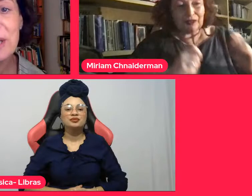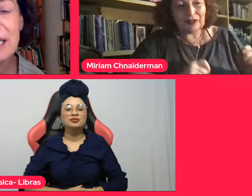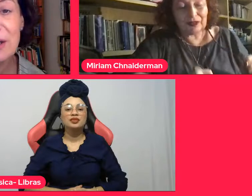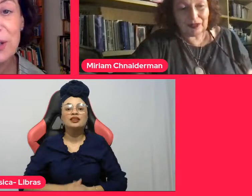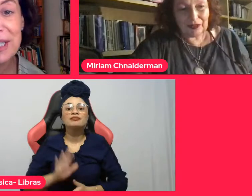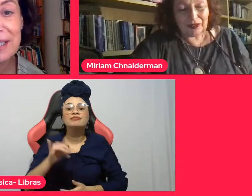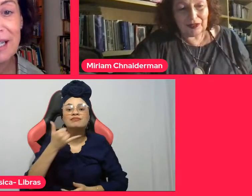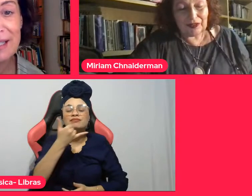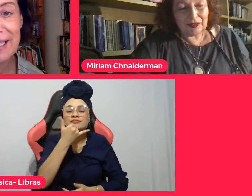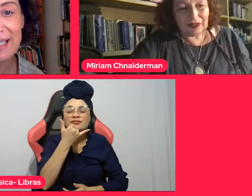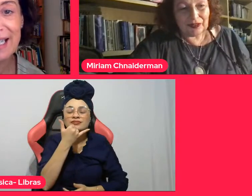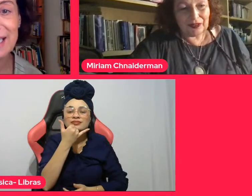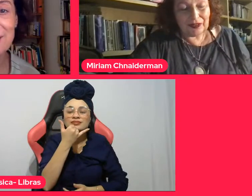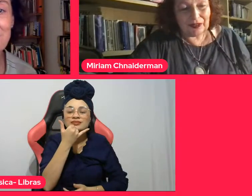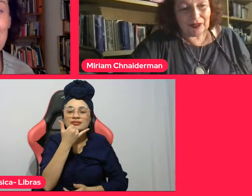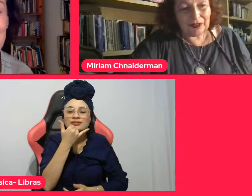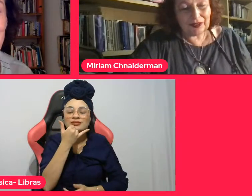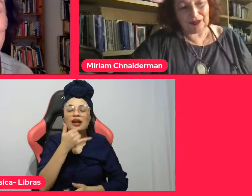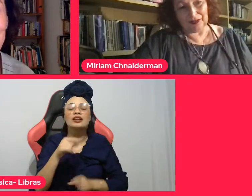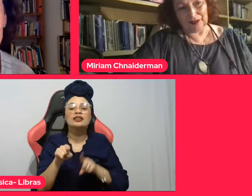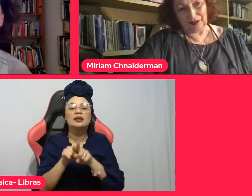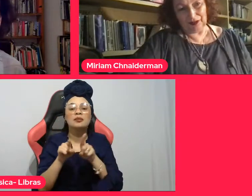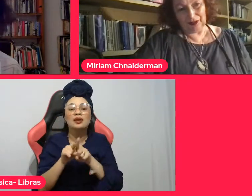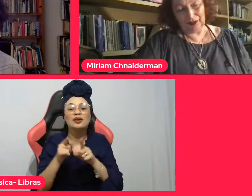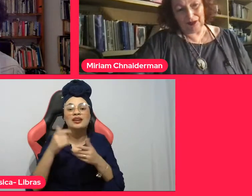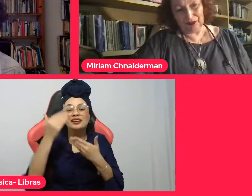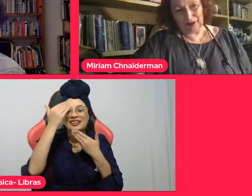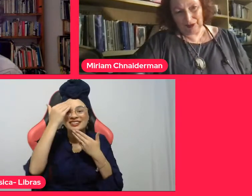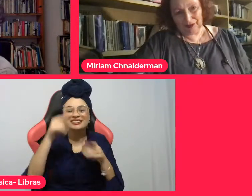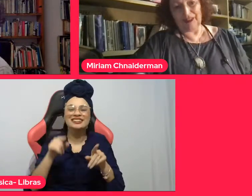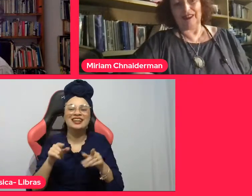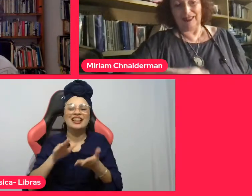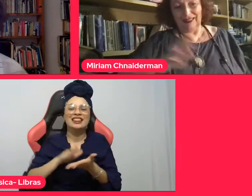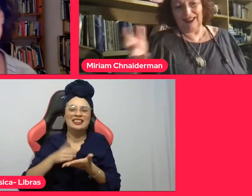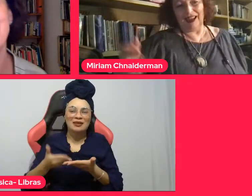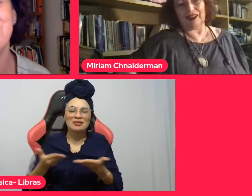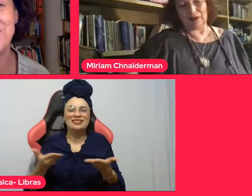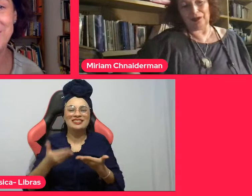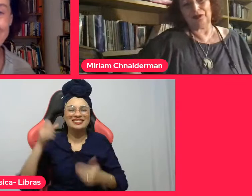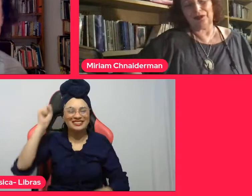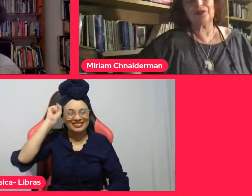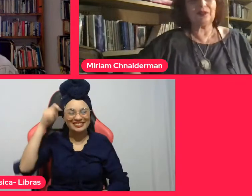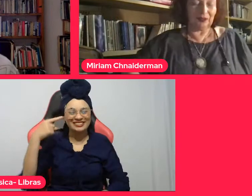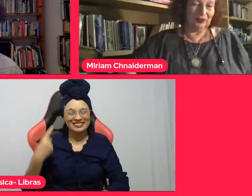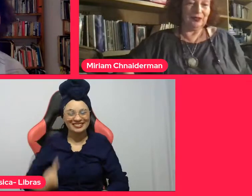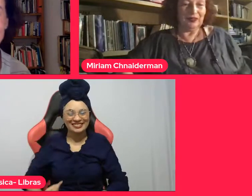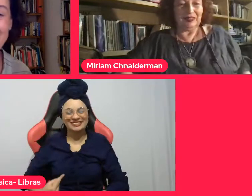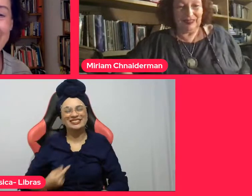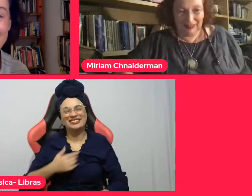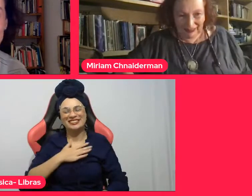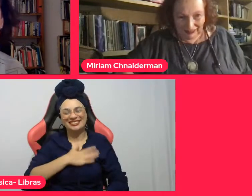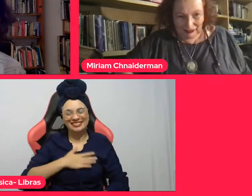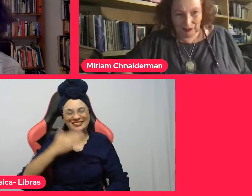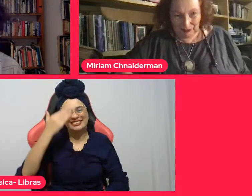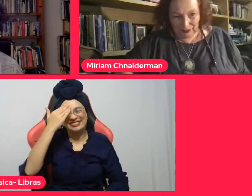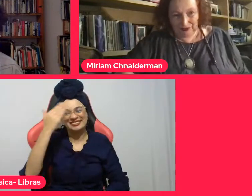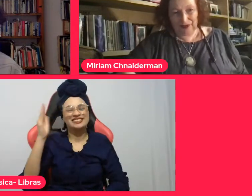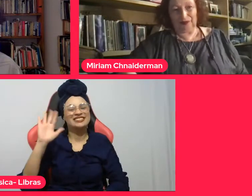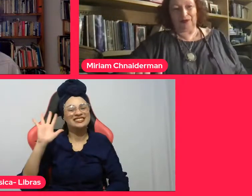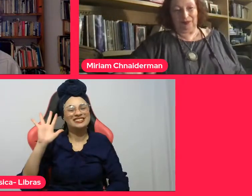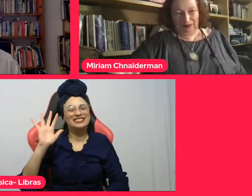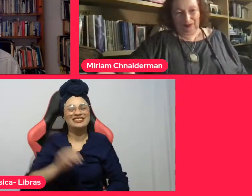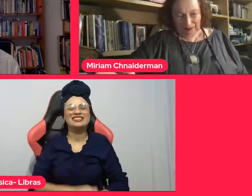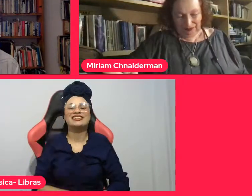Desculpa, Miriam, eu queria agradecer aqui a presença da Jéssica, que está fazendo a nossa tradução em Libra. Obrigada, Jéssica.